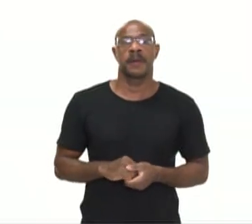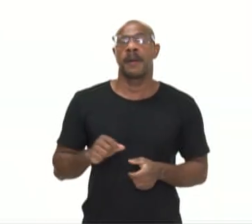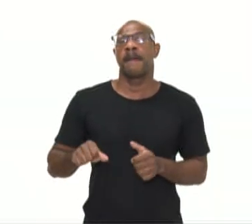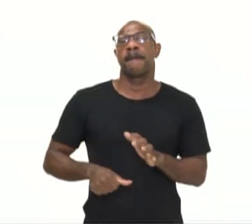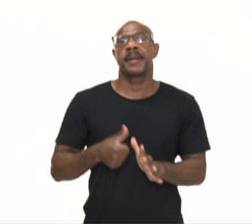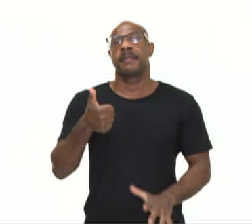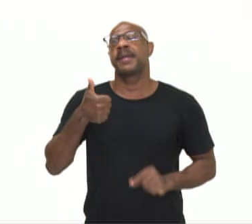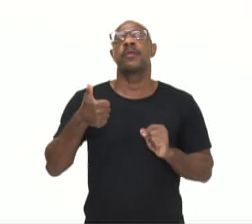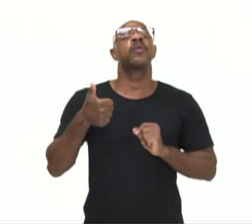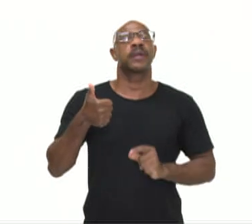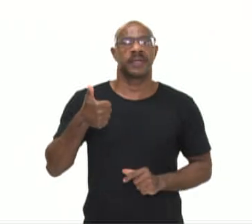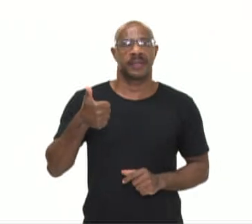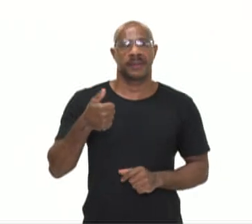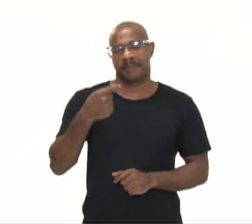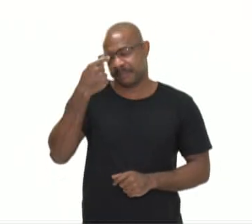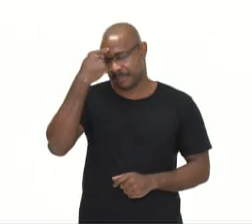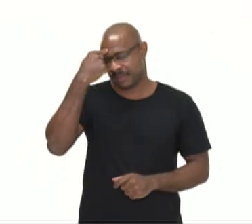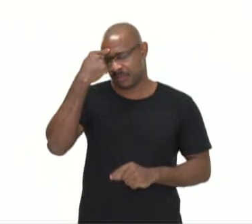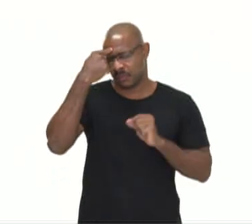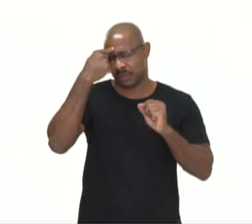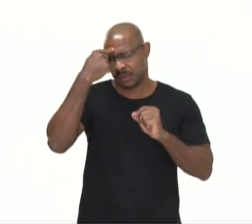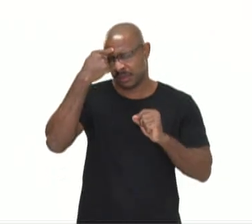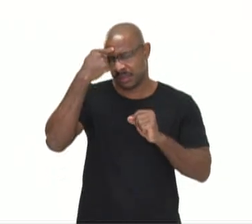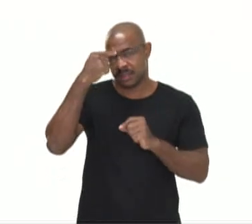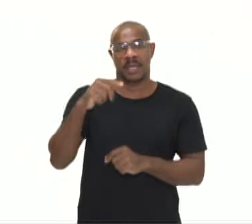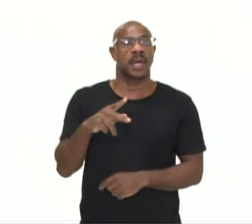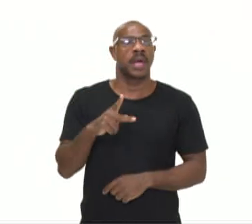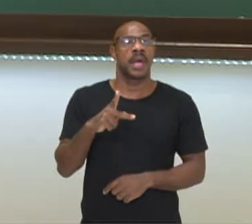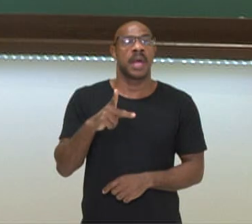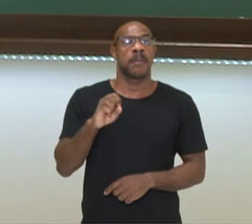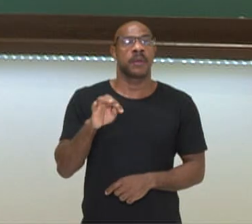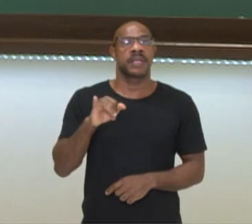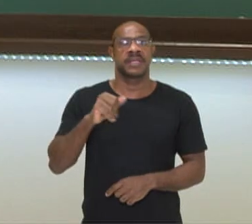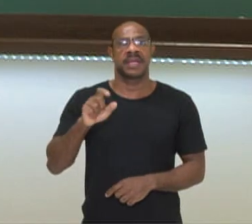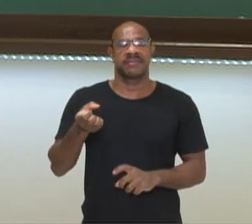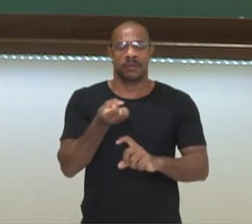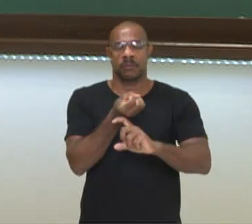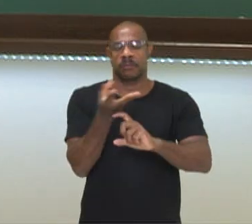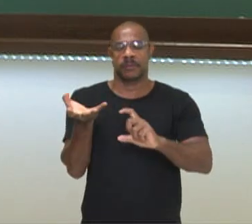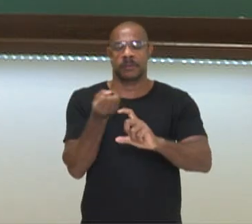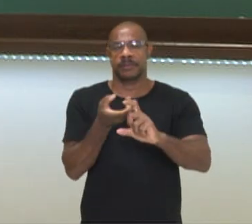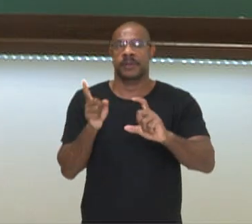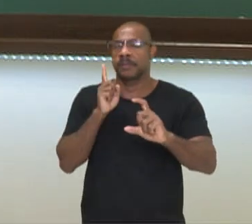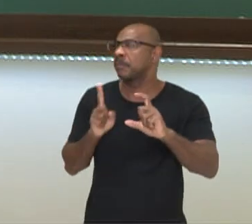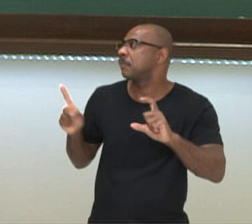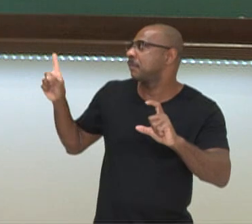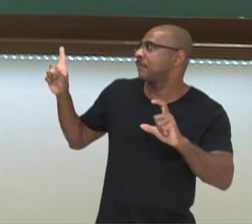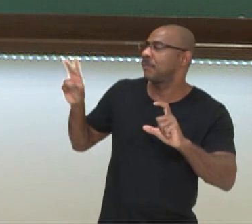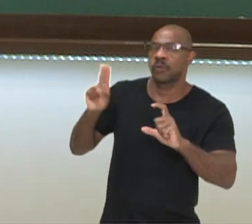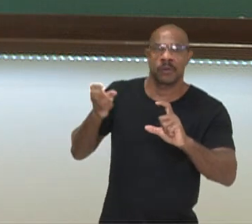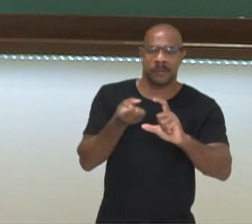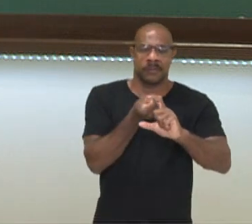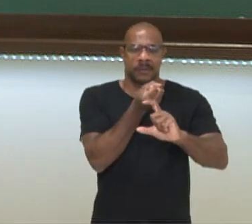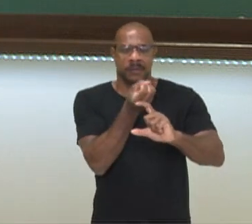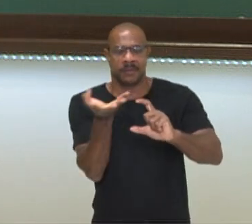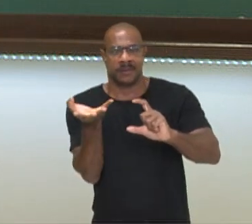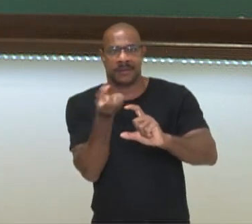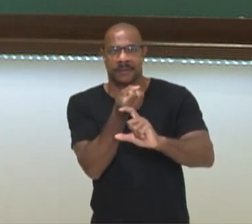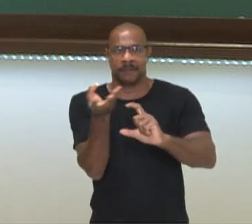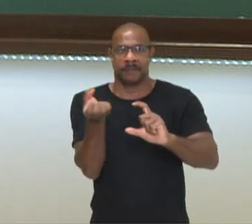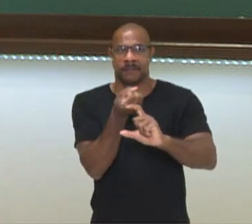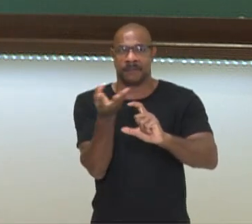Primeiro, eu penso sempre, eu resolvo sempre as potenciações. Então pensa uma expressão numérica que tem